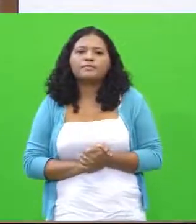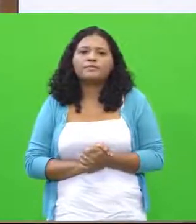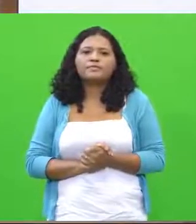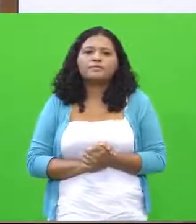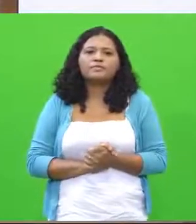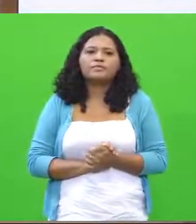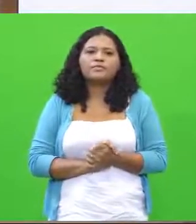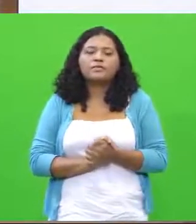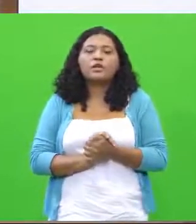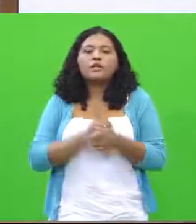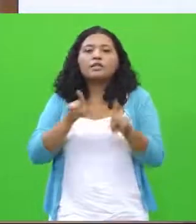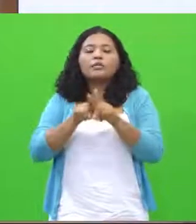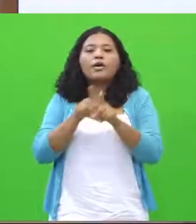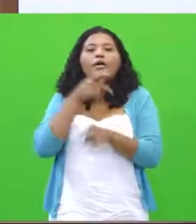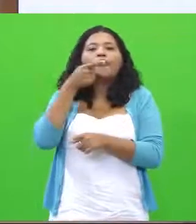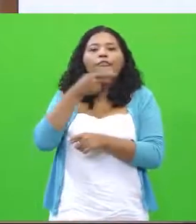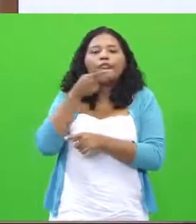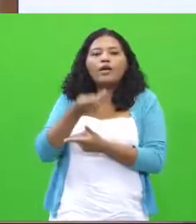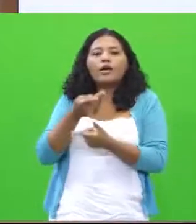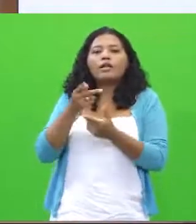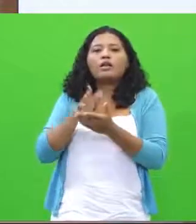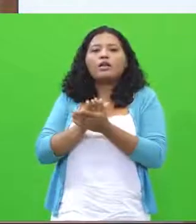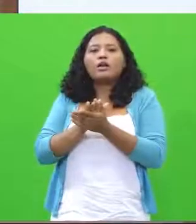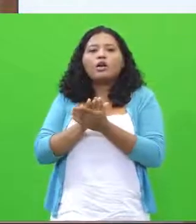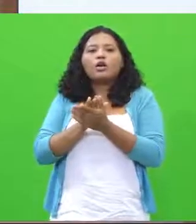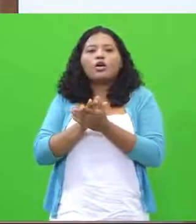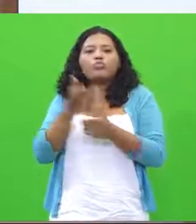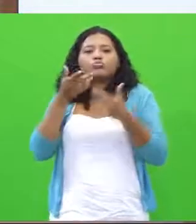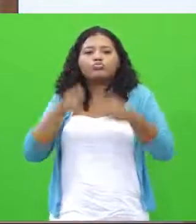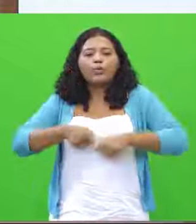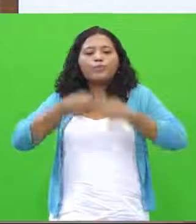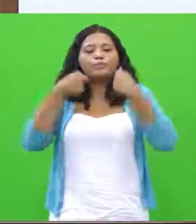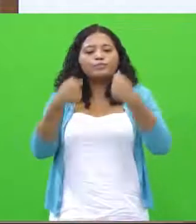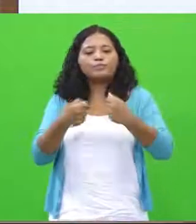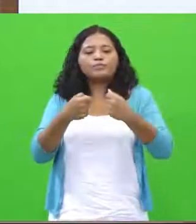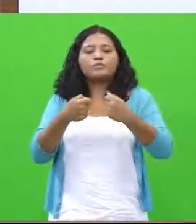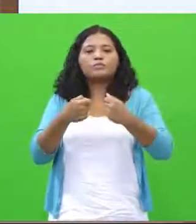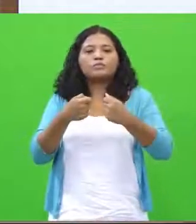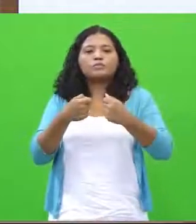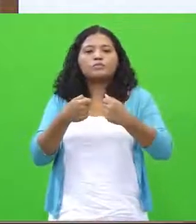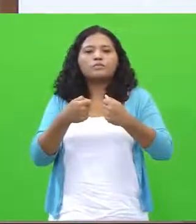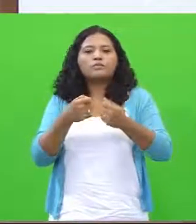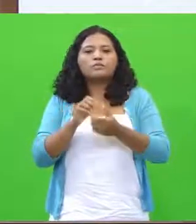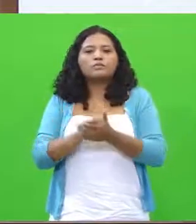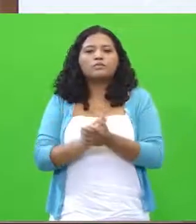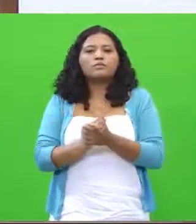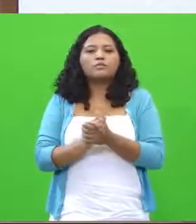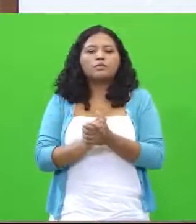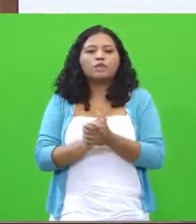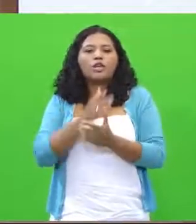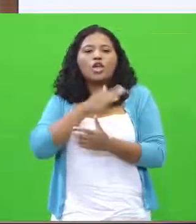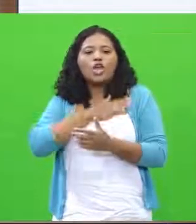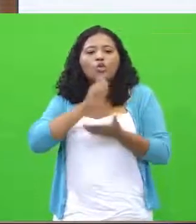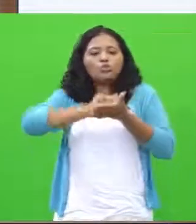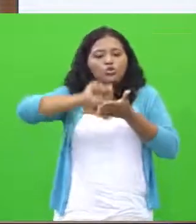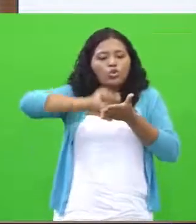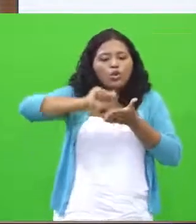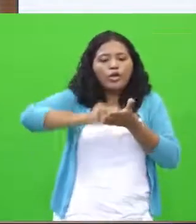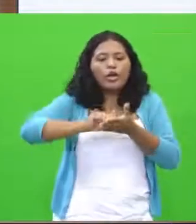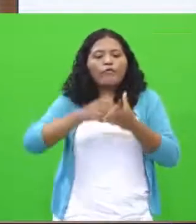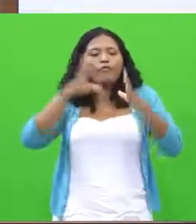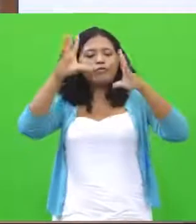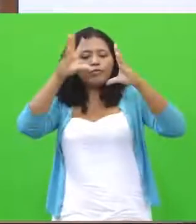A fala dele fecha a questão da competência quando ele fala com a questão vou fazer estou escrevendo e vou fazer uma